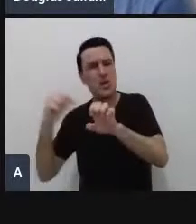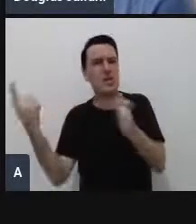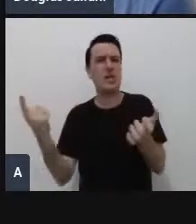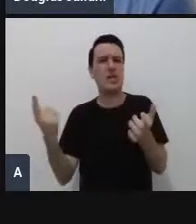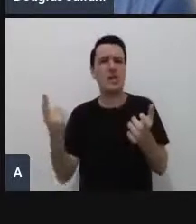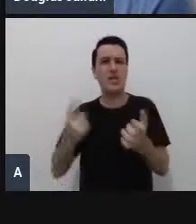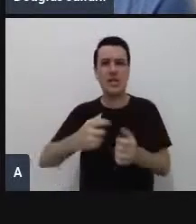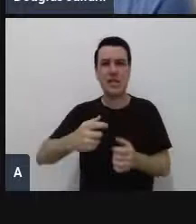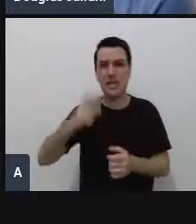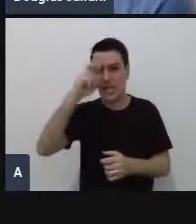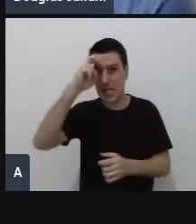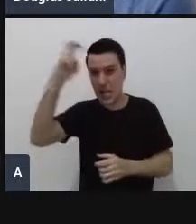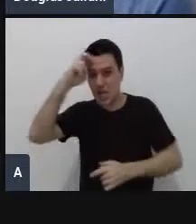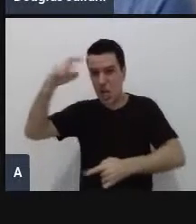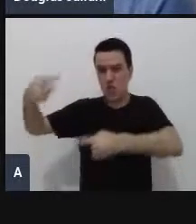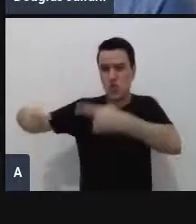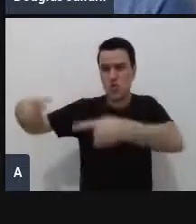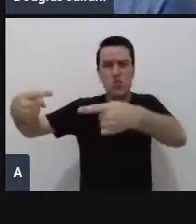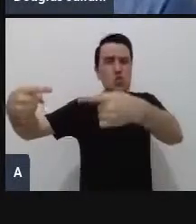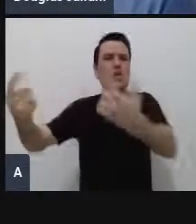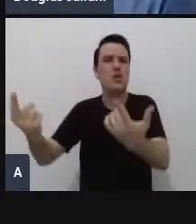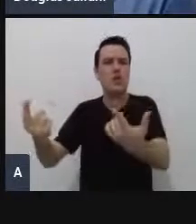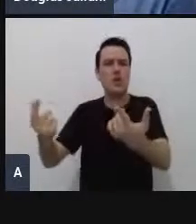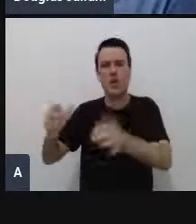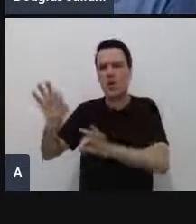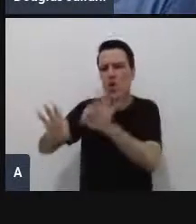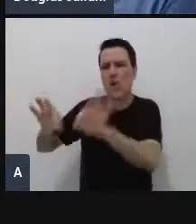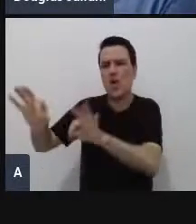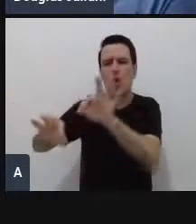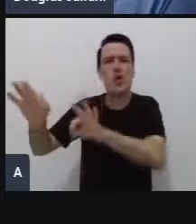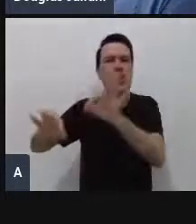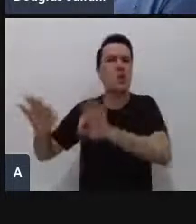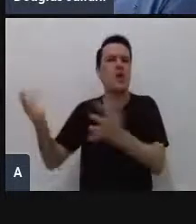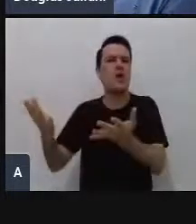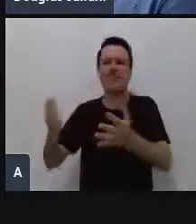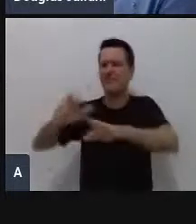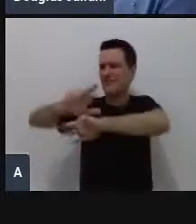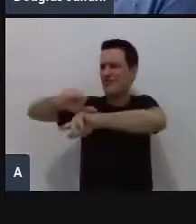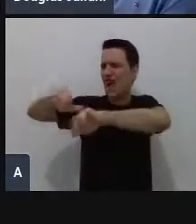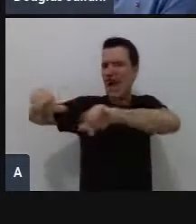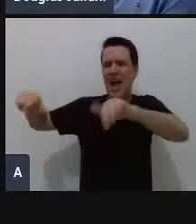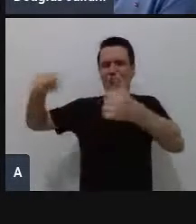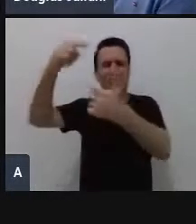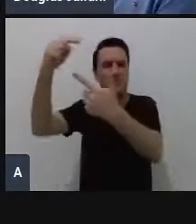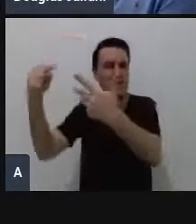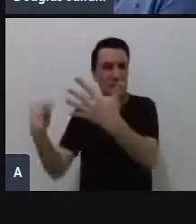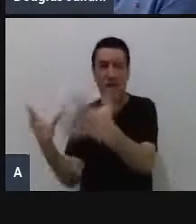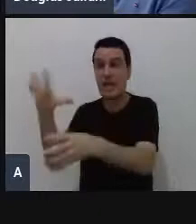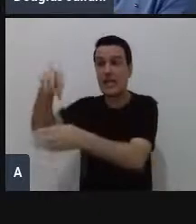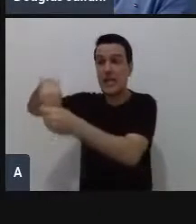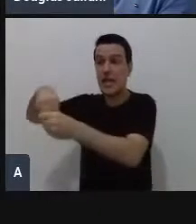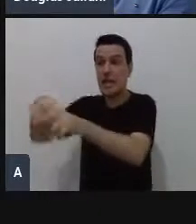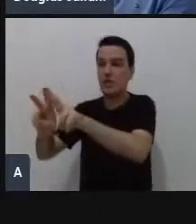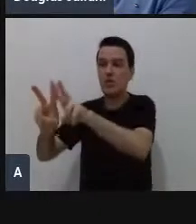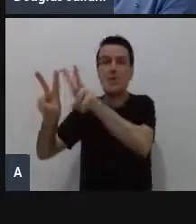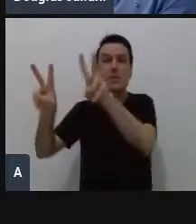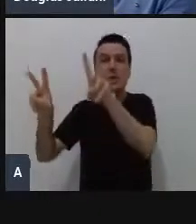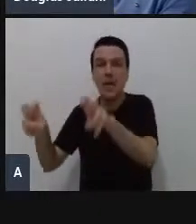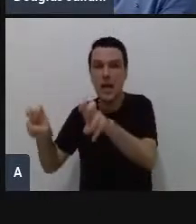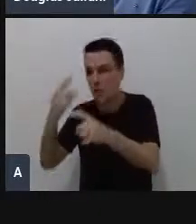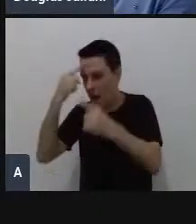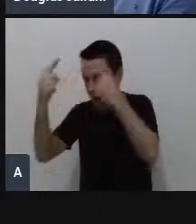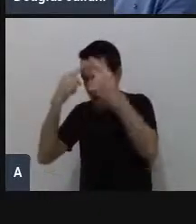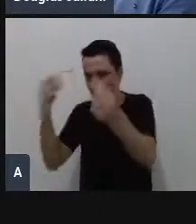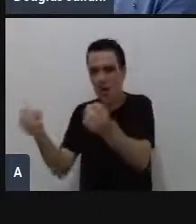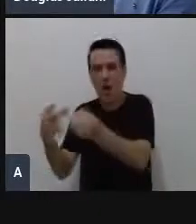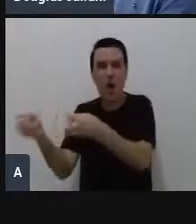inteligência competitiva, organizações exponenciais e por aí vai. Aqui, hoje, a gente vai procurar tratar, pincelar